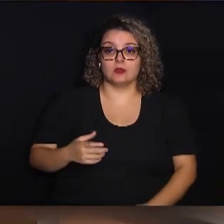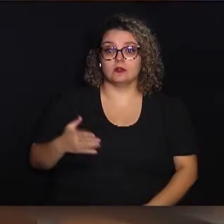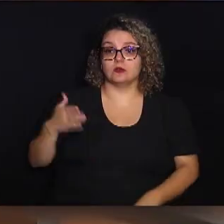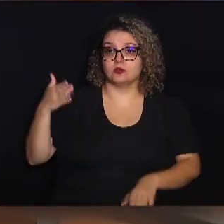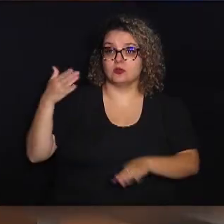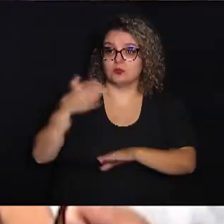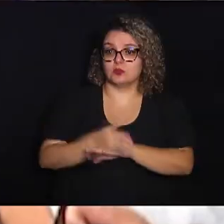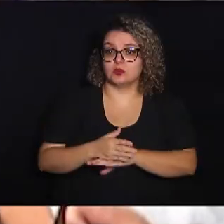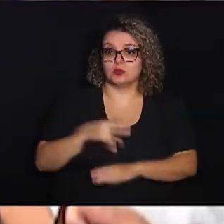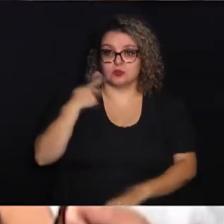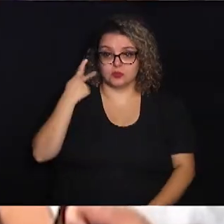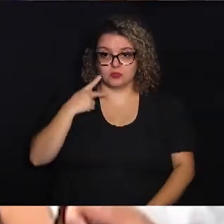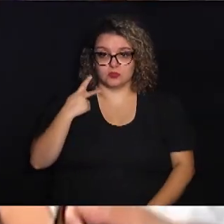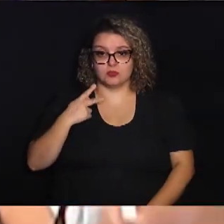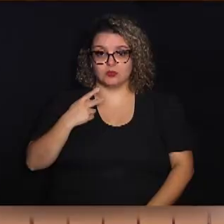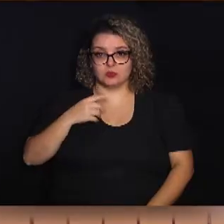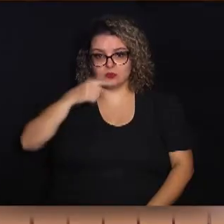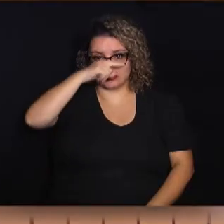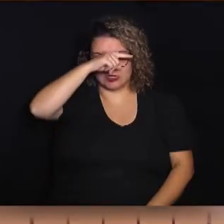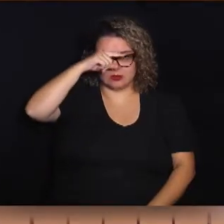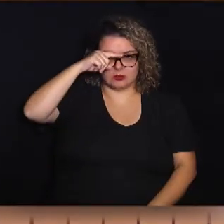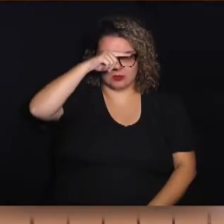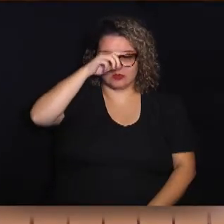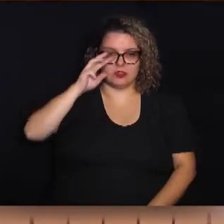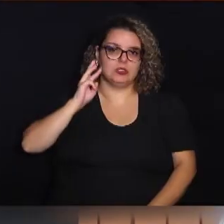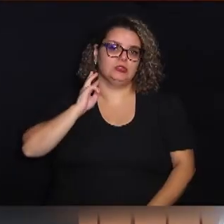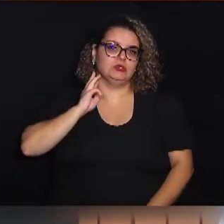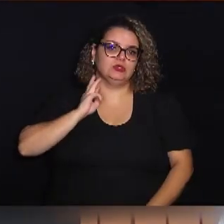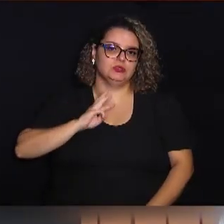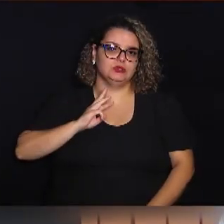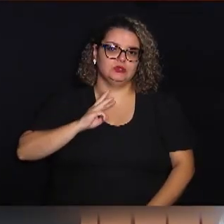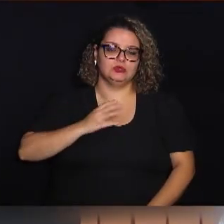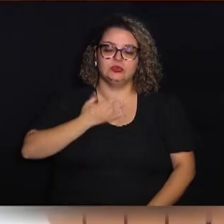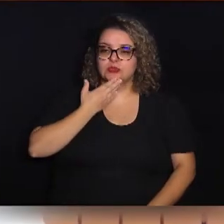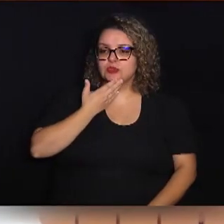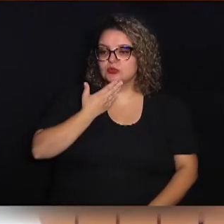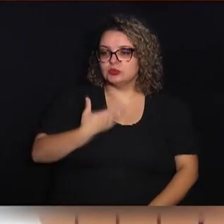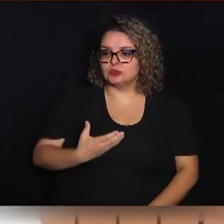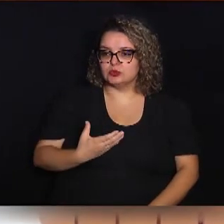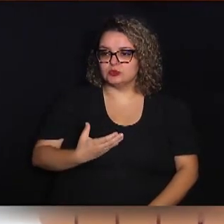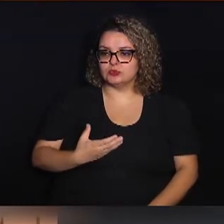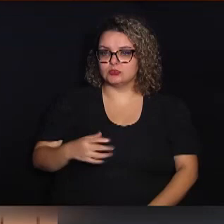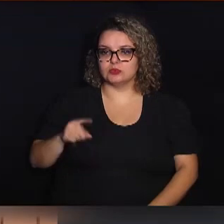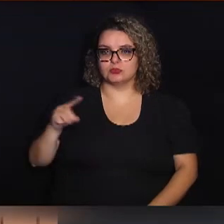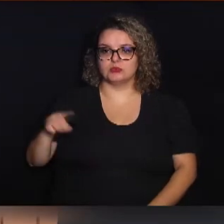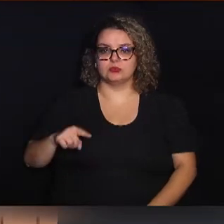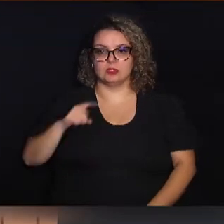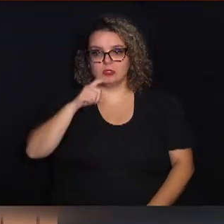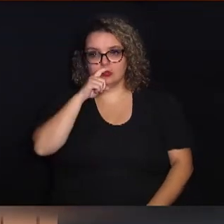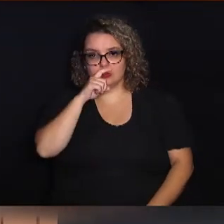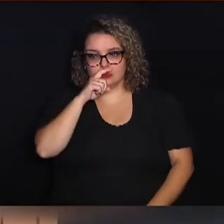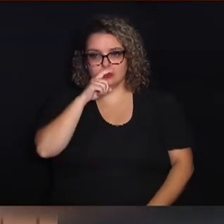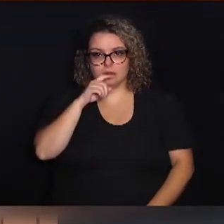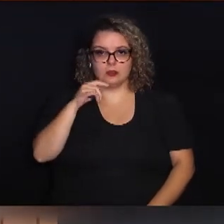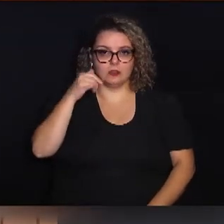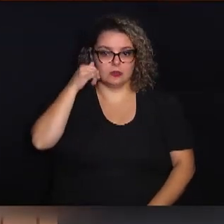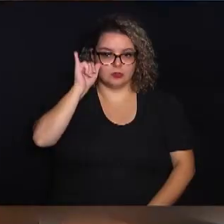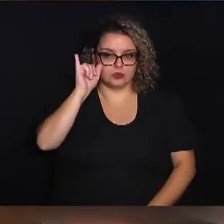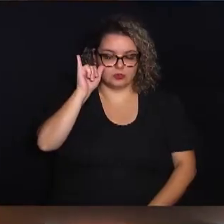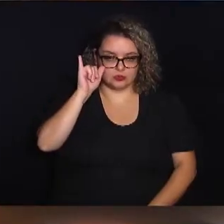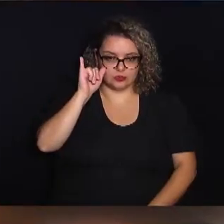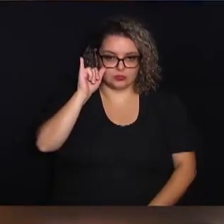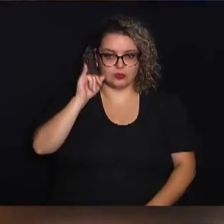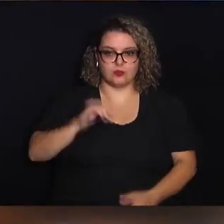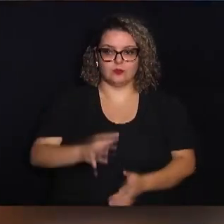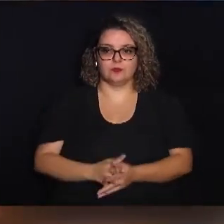contou com a participação dos vereadores Felipe Marquesi, Cecílio Santos, Carmo Luiz, Zé Carlos e do vereador